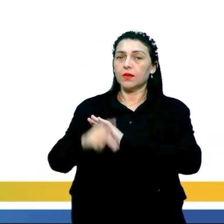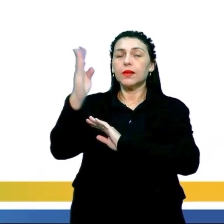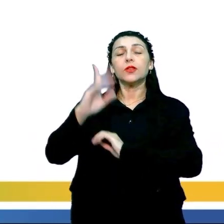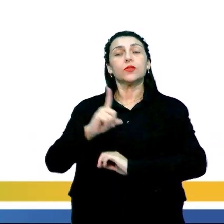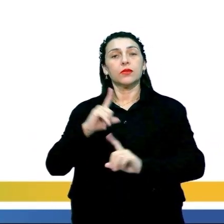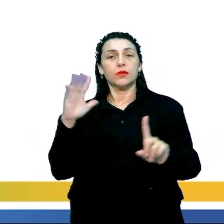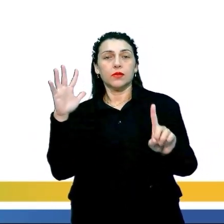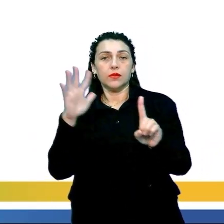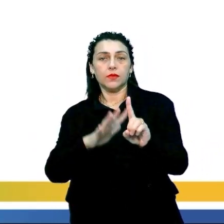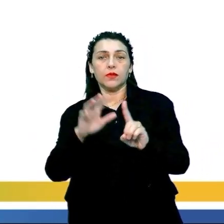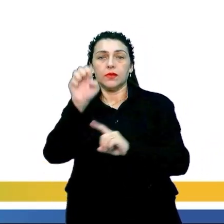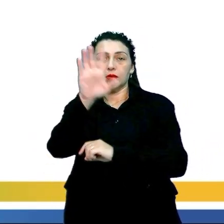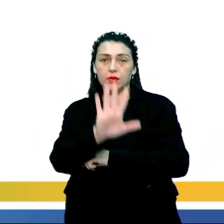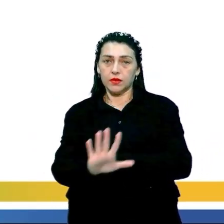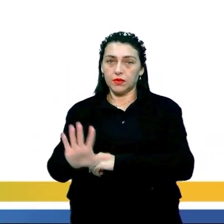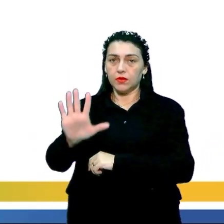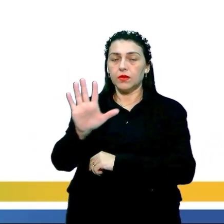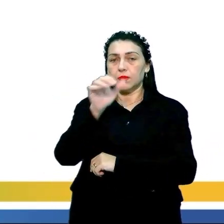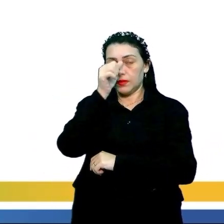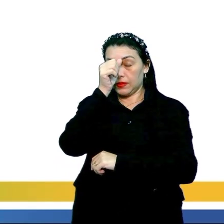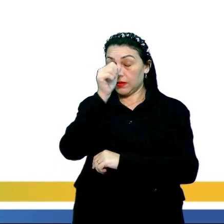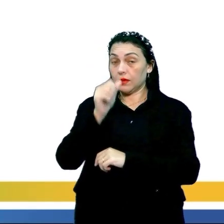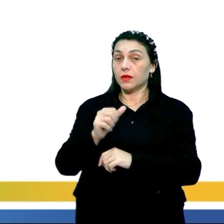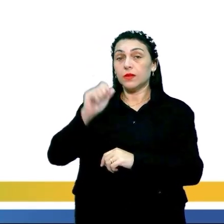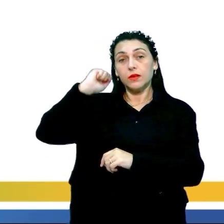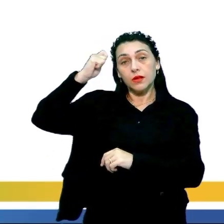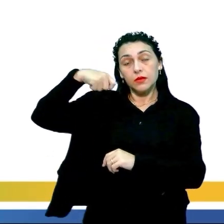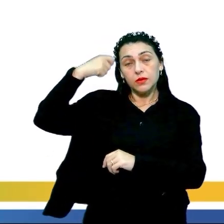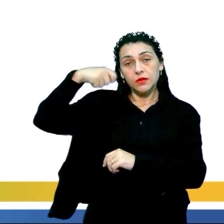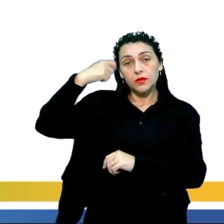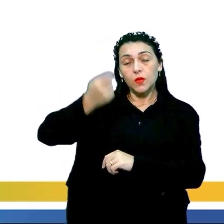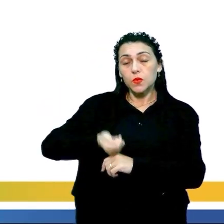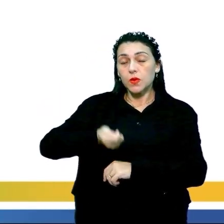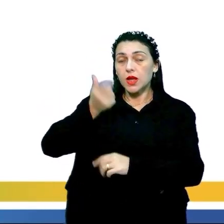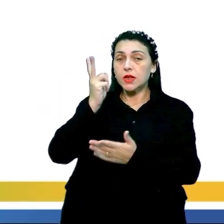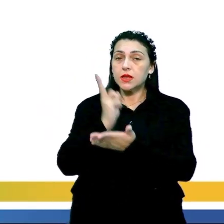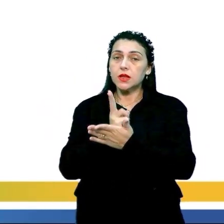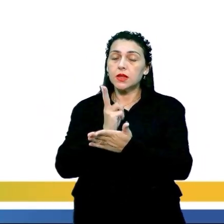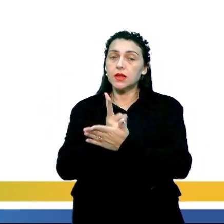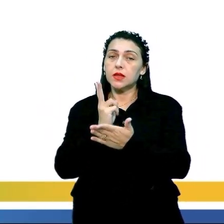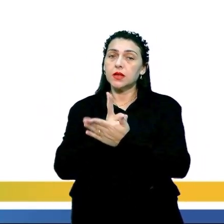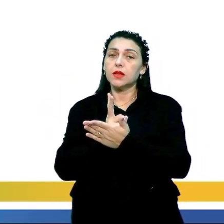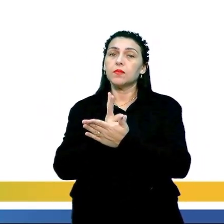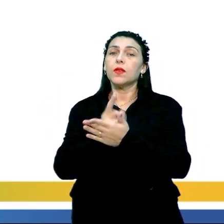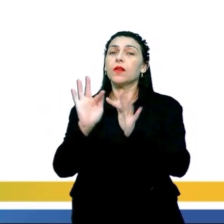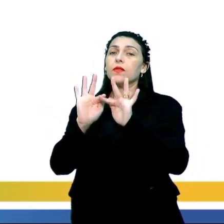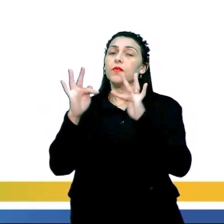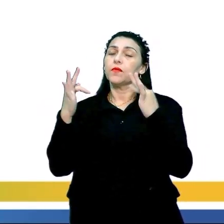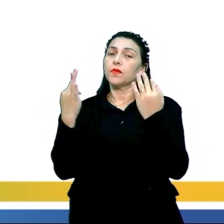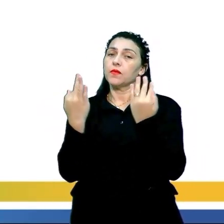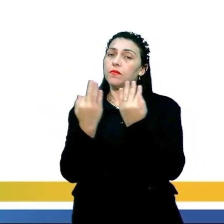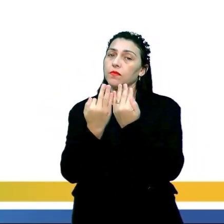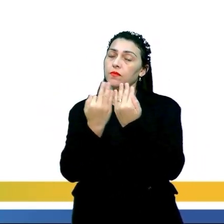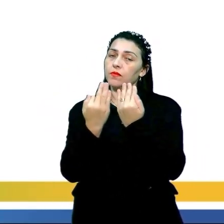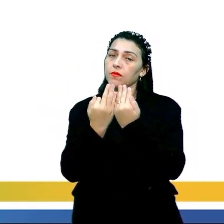influência da Europa. Os artistas quase que sempre vinham de famílias